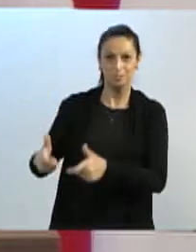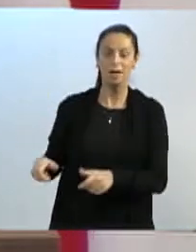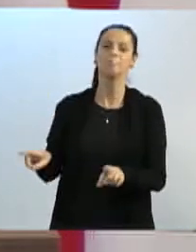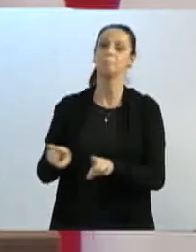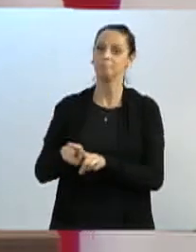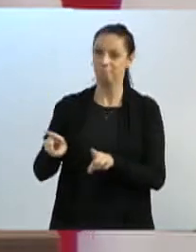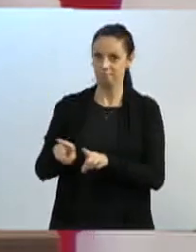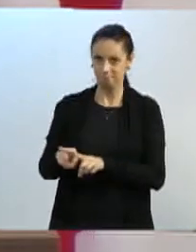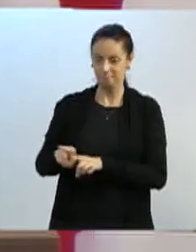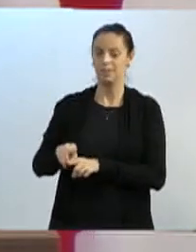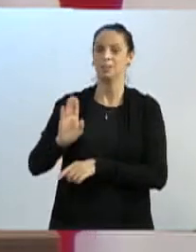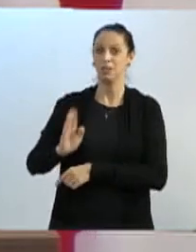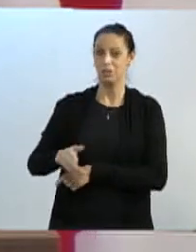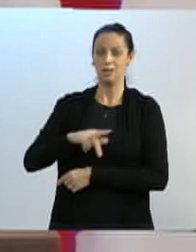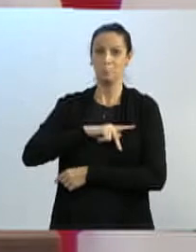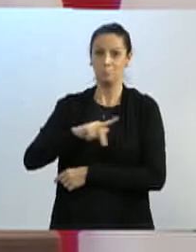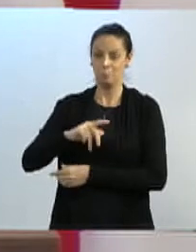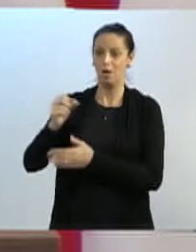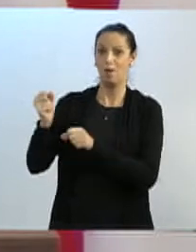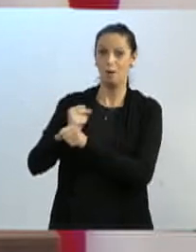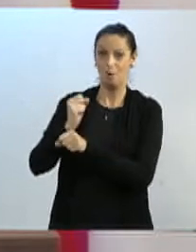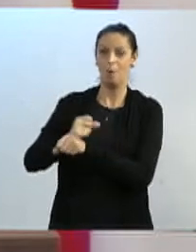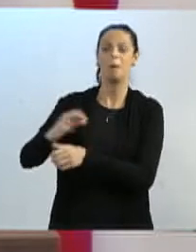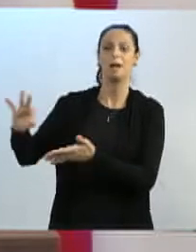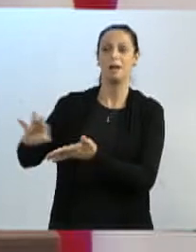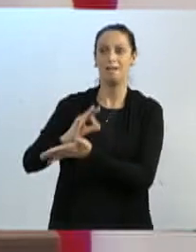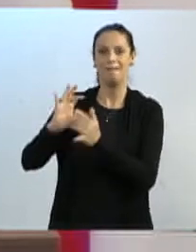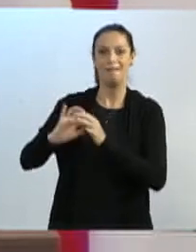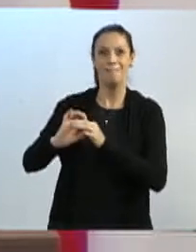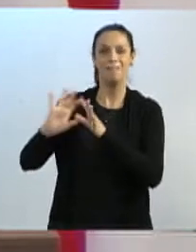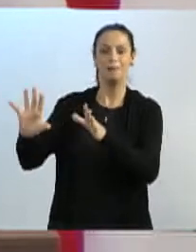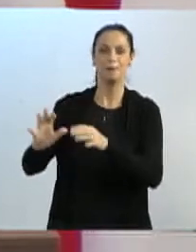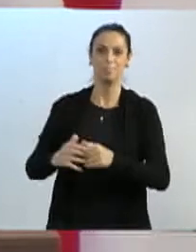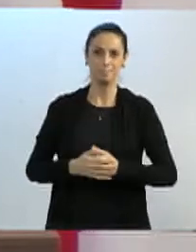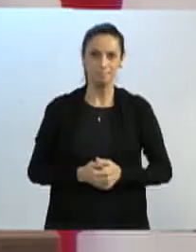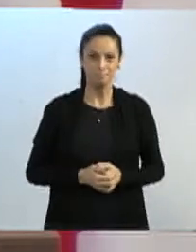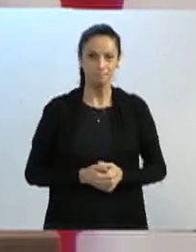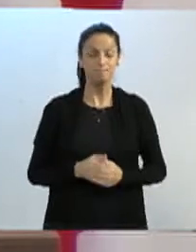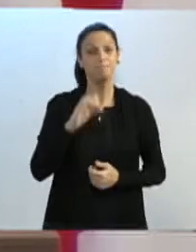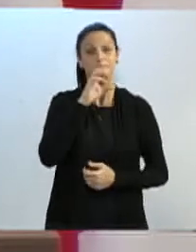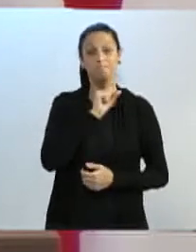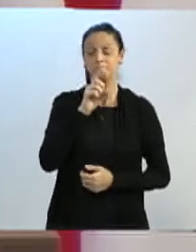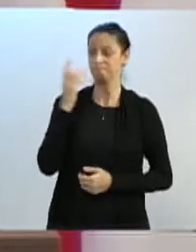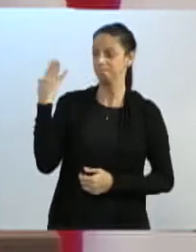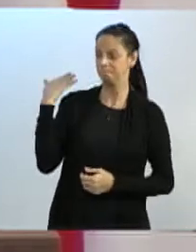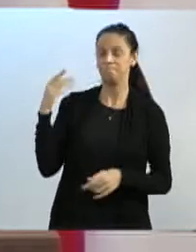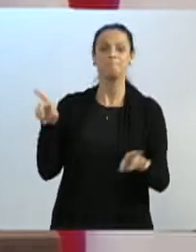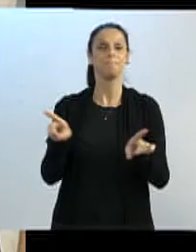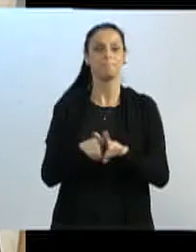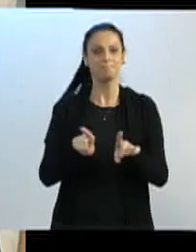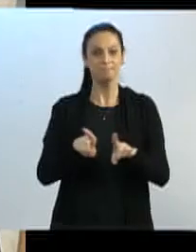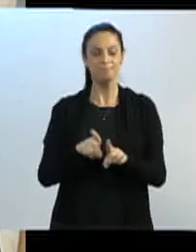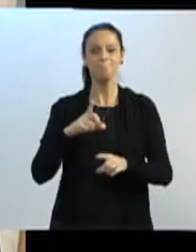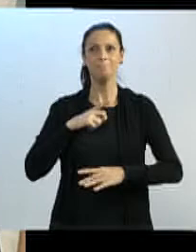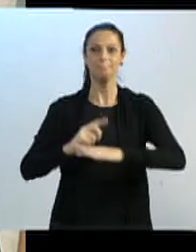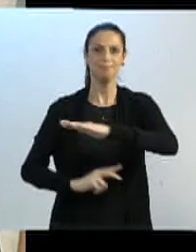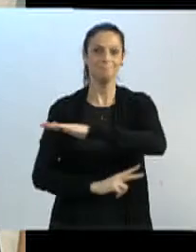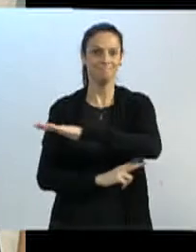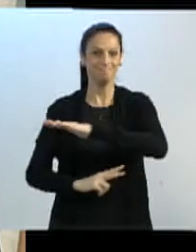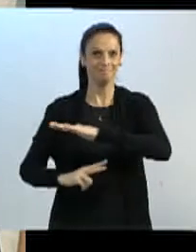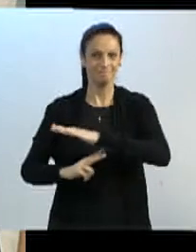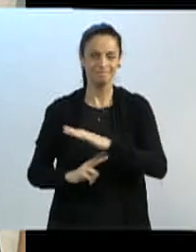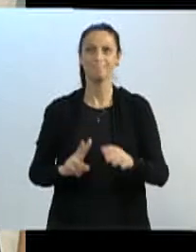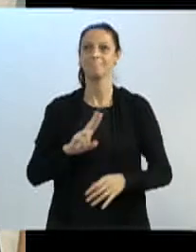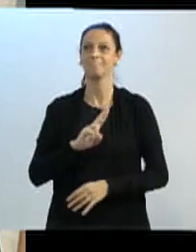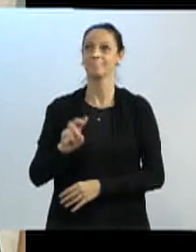serviço na Vila Vitória. E, dando seguimento aqui no final de semana, a Ponte do Mirelo. Também foi entregue à nossa comunidade, vale